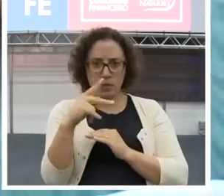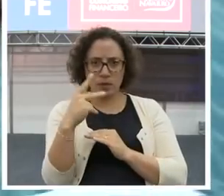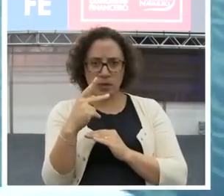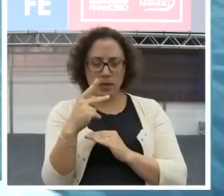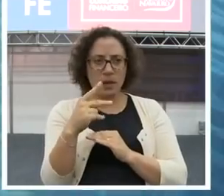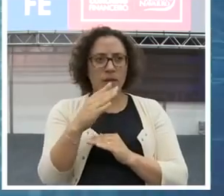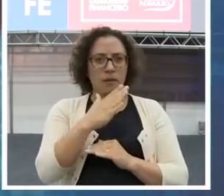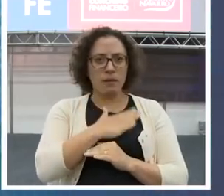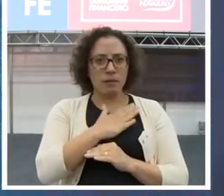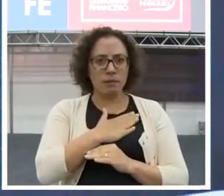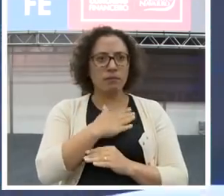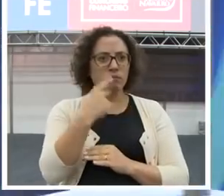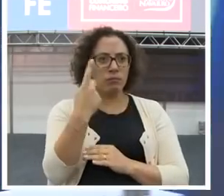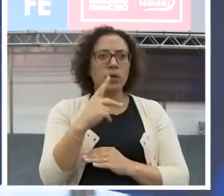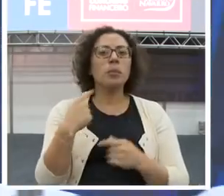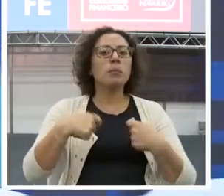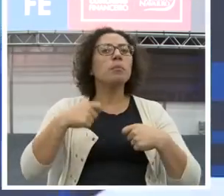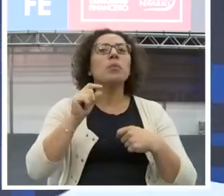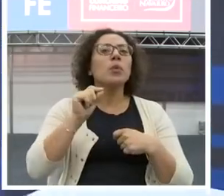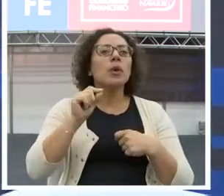isso na sua vida, você precisa do quê?